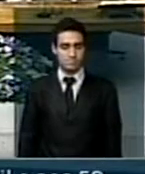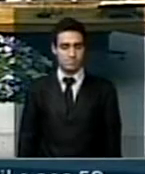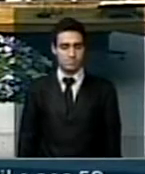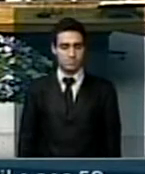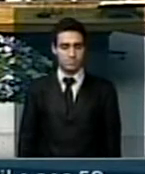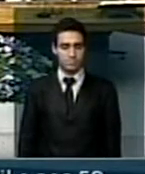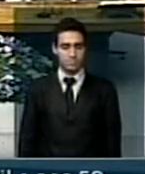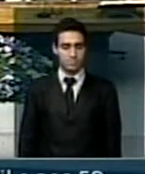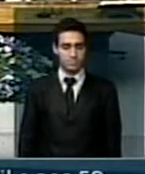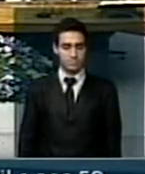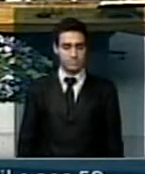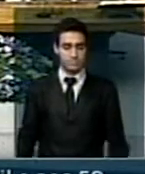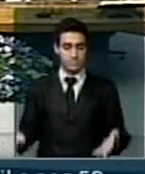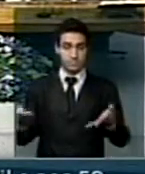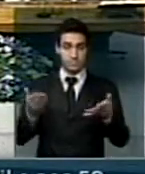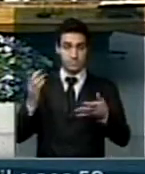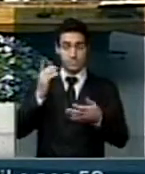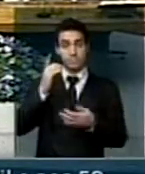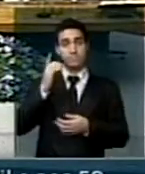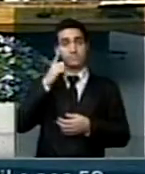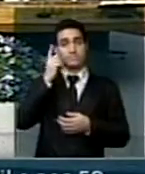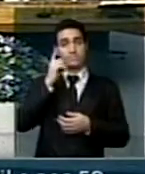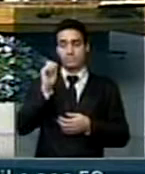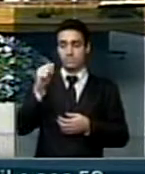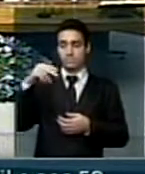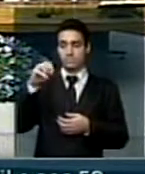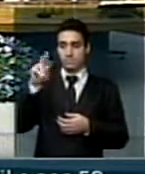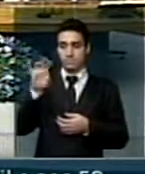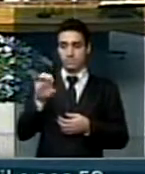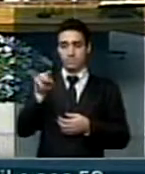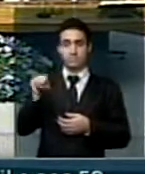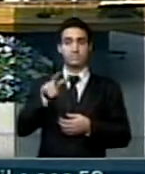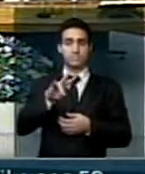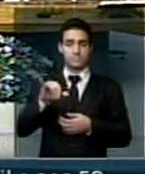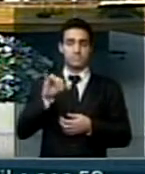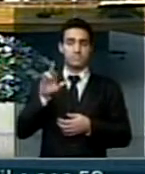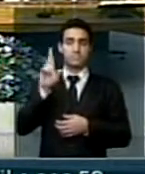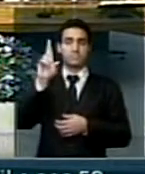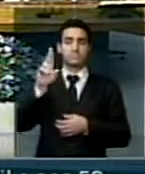Passamos a palavra agora ao deputado André Moura, que fará pelo PSC.